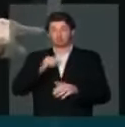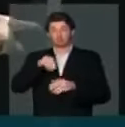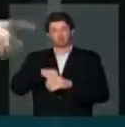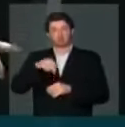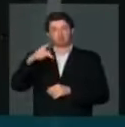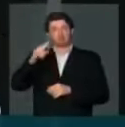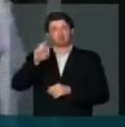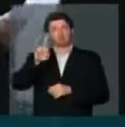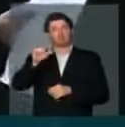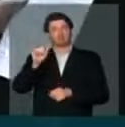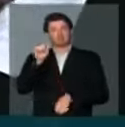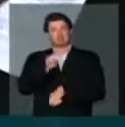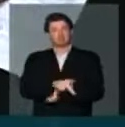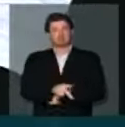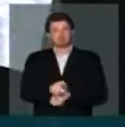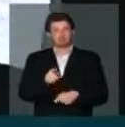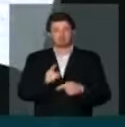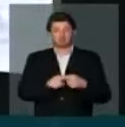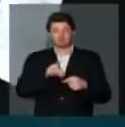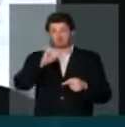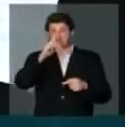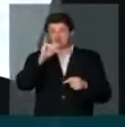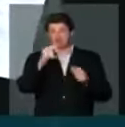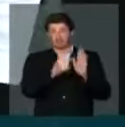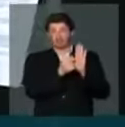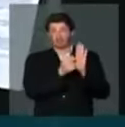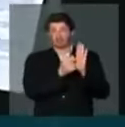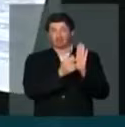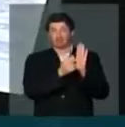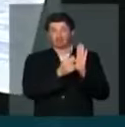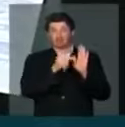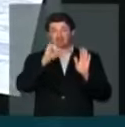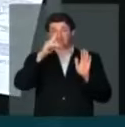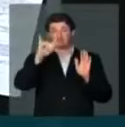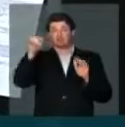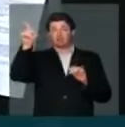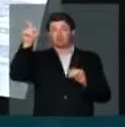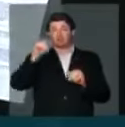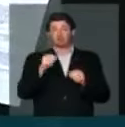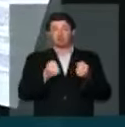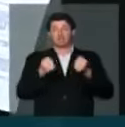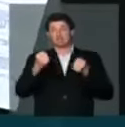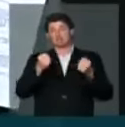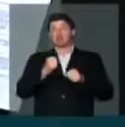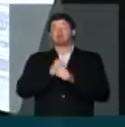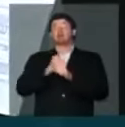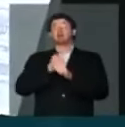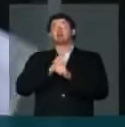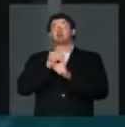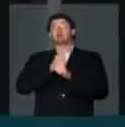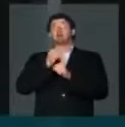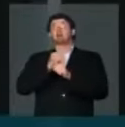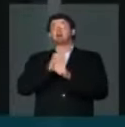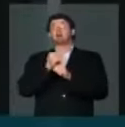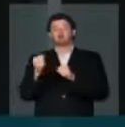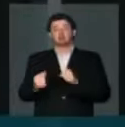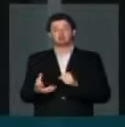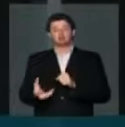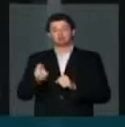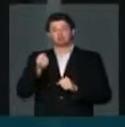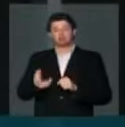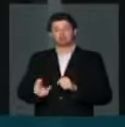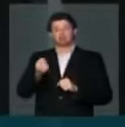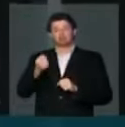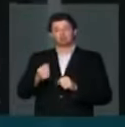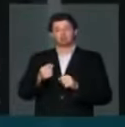Social. Porque o IPI também aqui, ó. Está aí o IPI para os carros. Ficaram anos a fio tirando